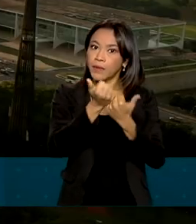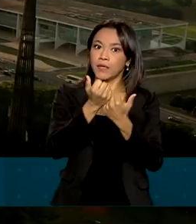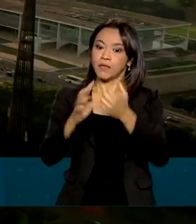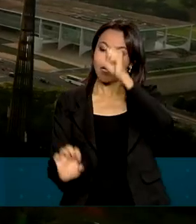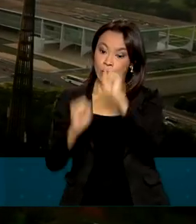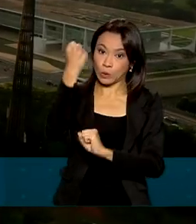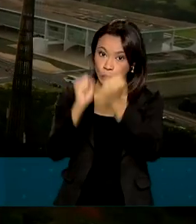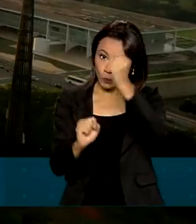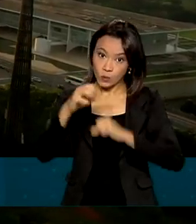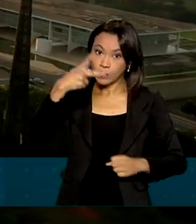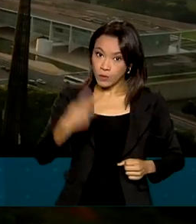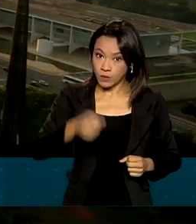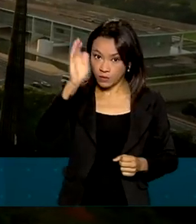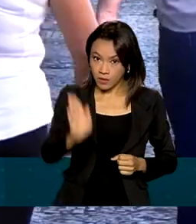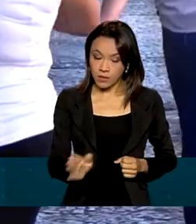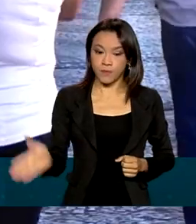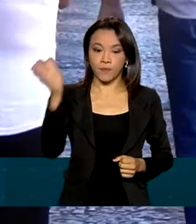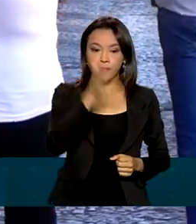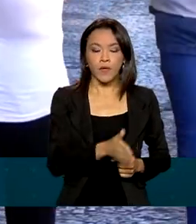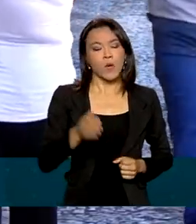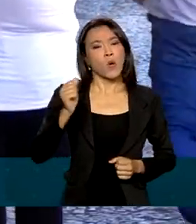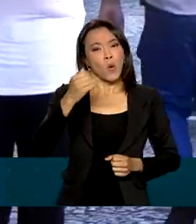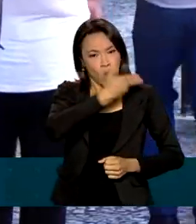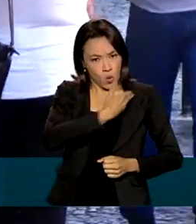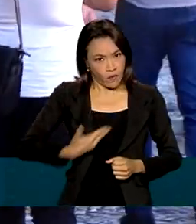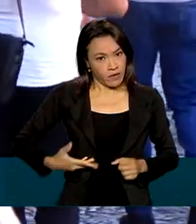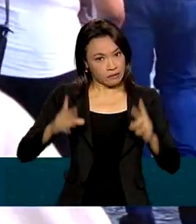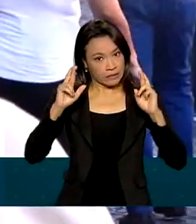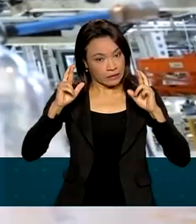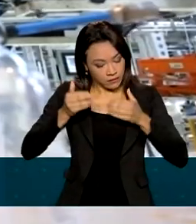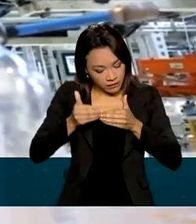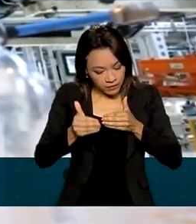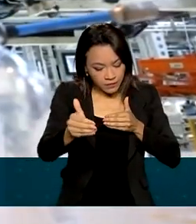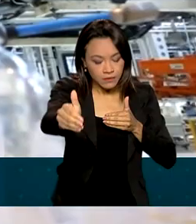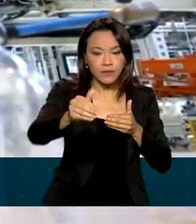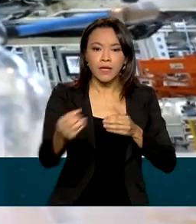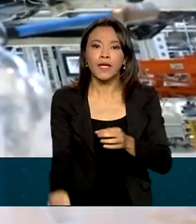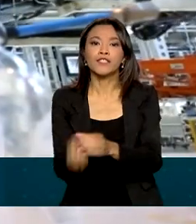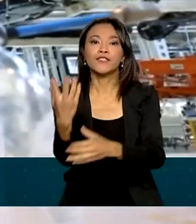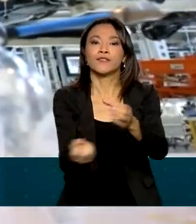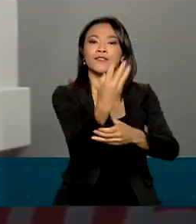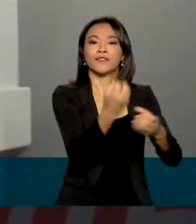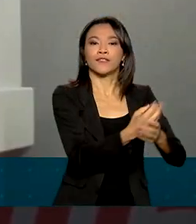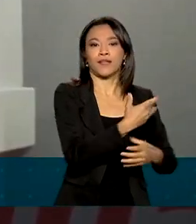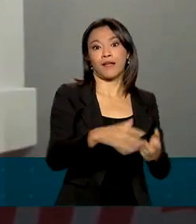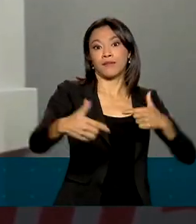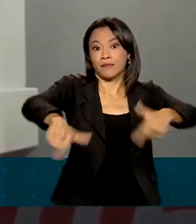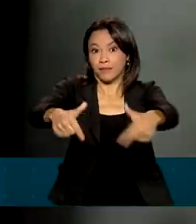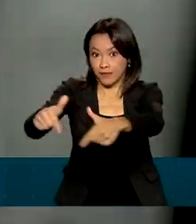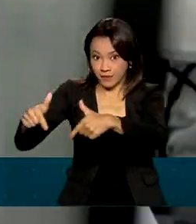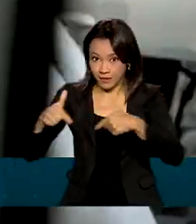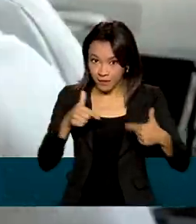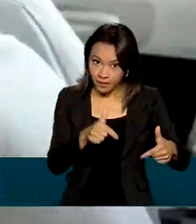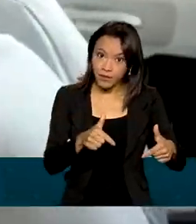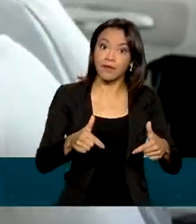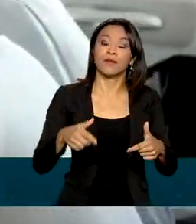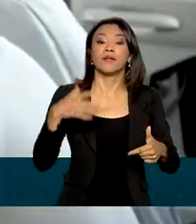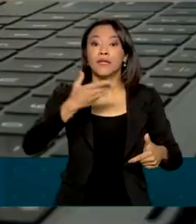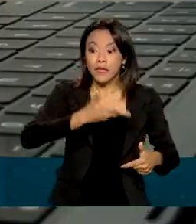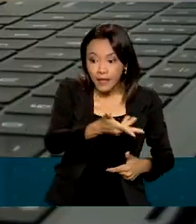Brasil. A expectativa do governo é gerar mais empregos para os brasileiros e permitir que as empresas